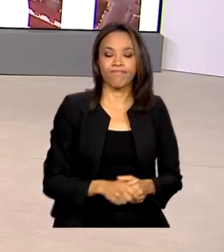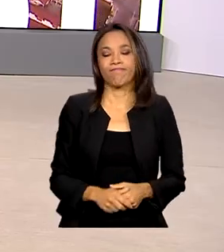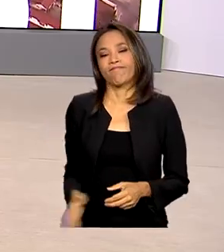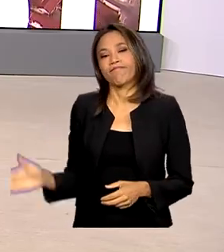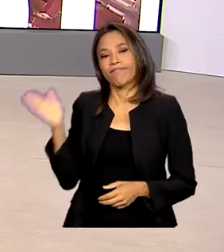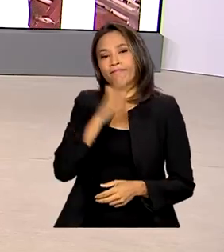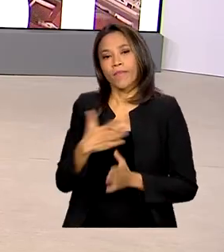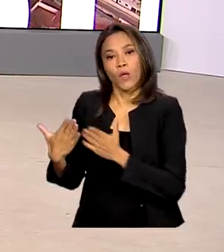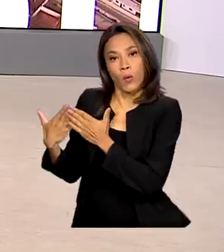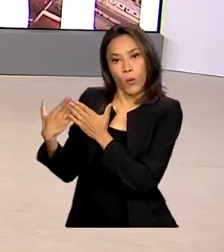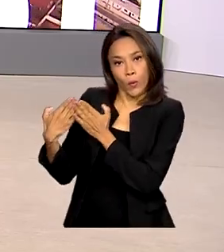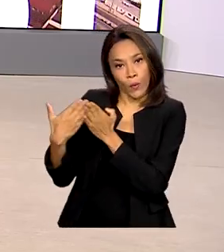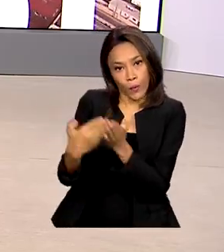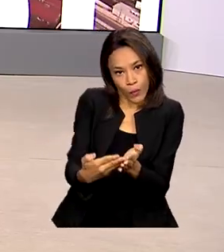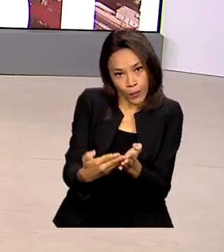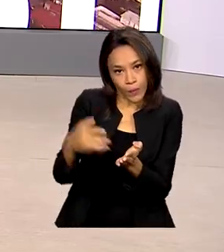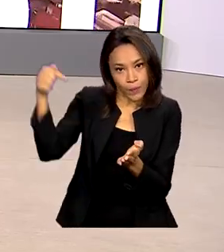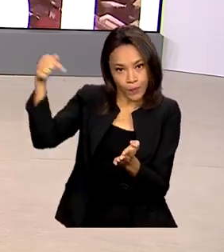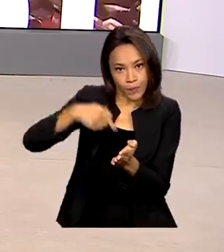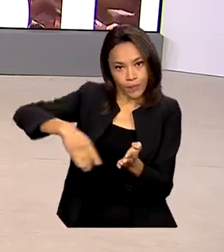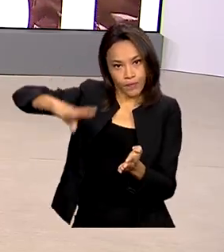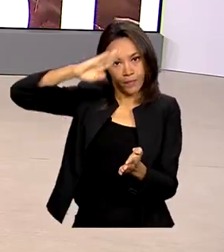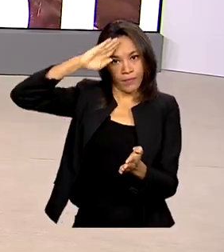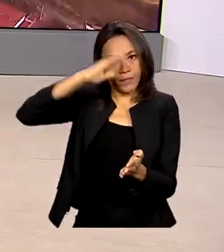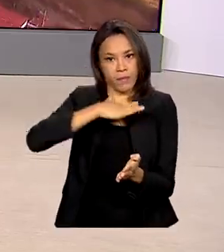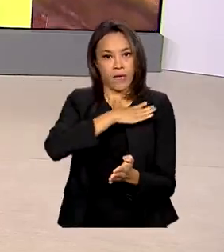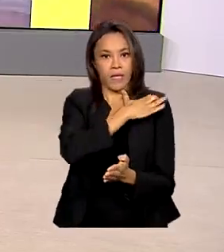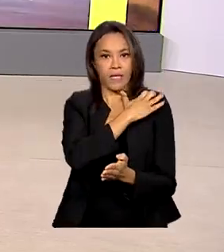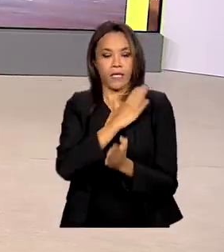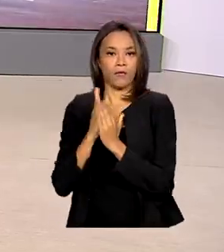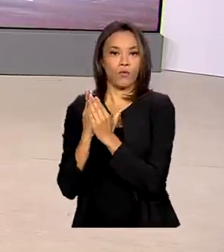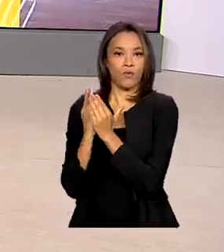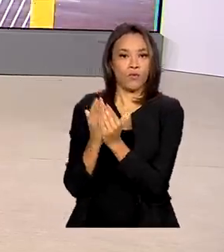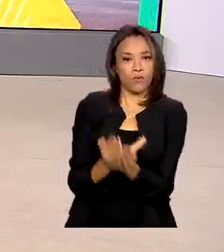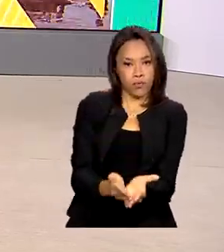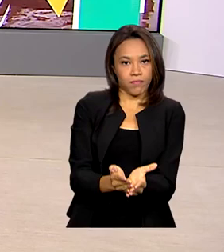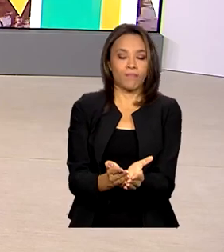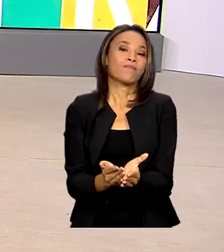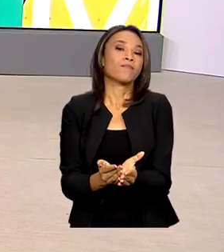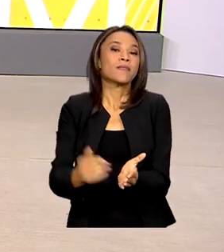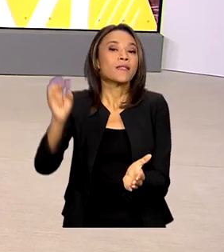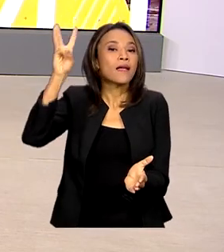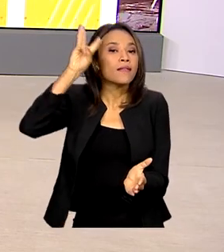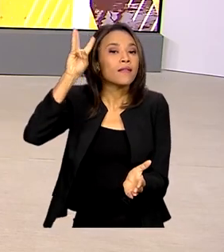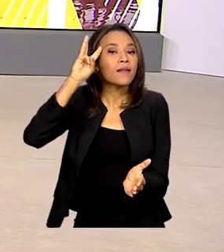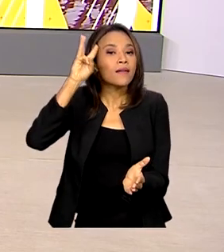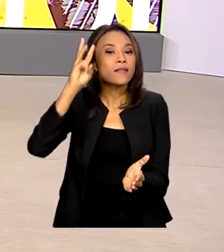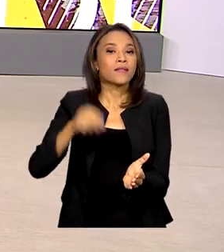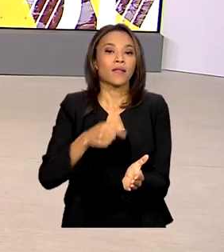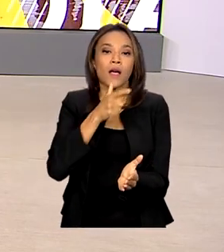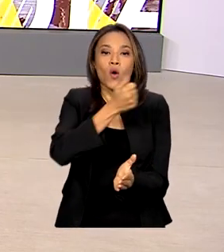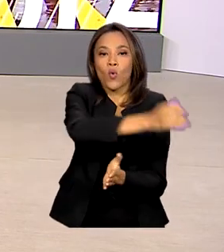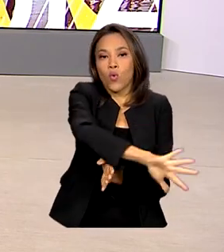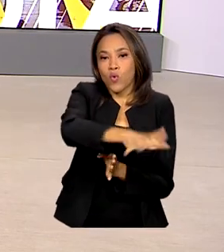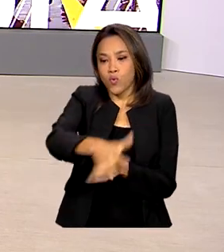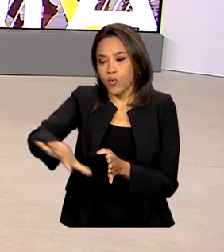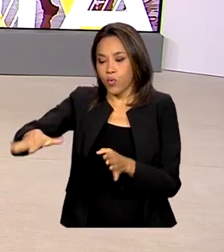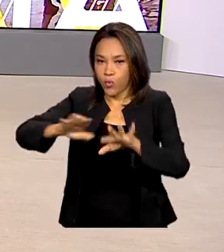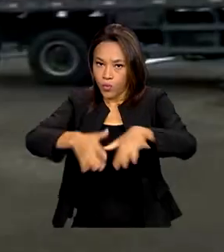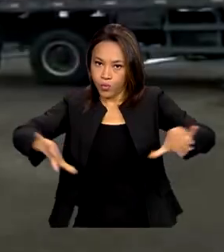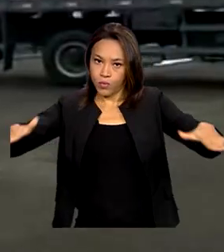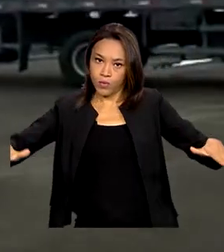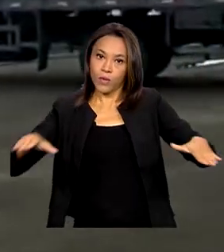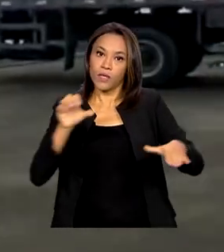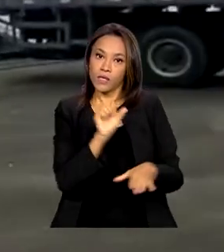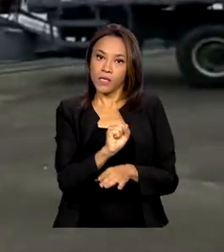navio-patrulha Guajará da Marinha atracou na madrugada desta terça-feira no porto de São Sebastião, no litoral paulista,